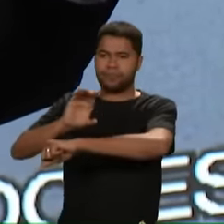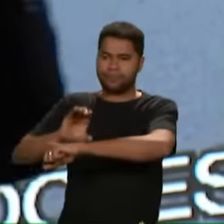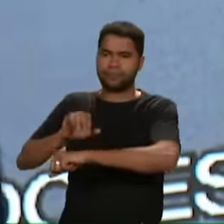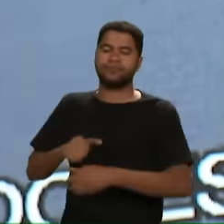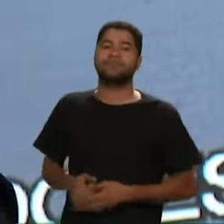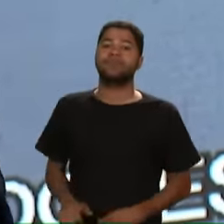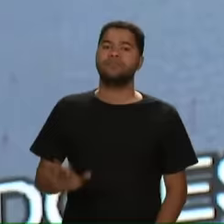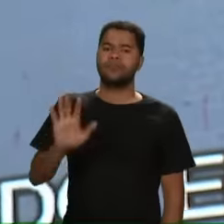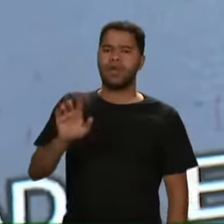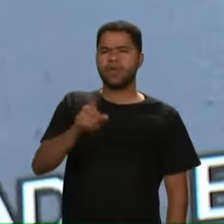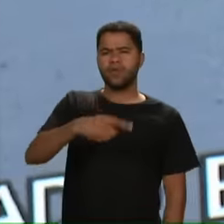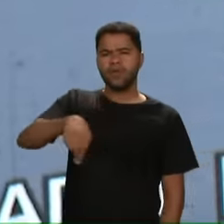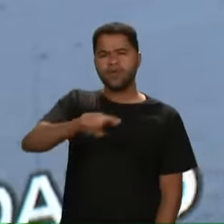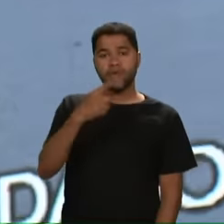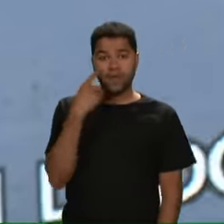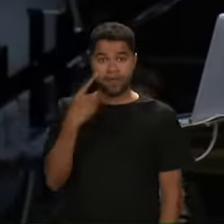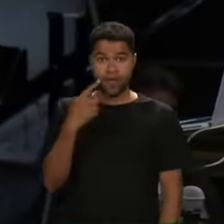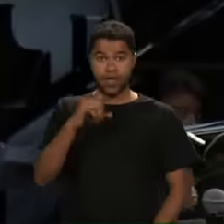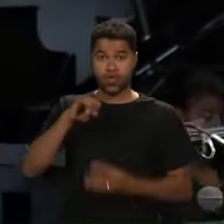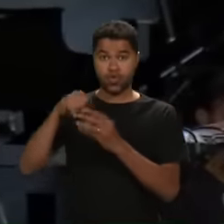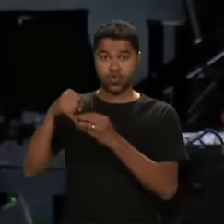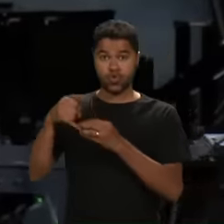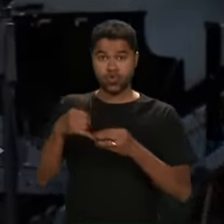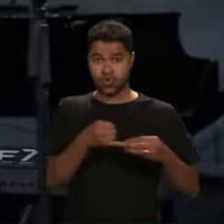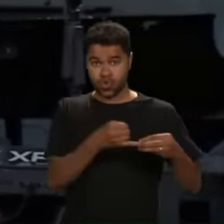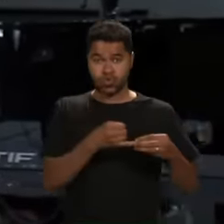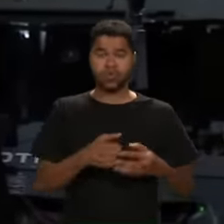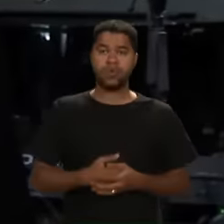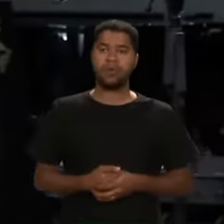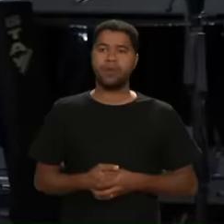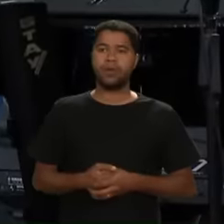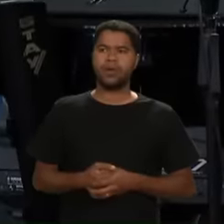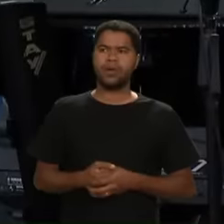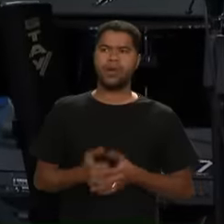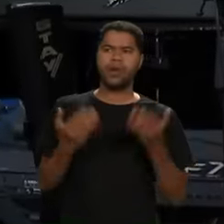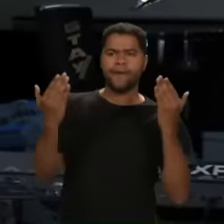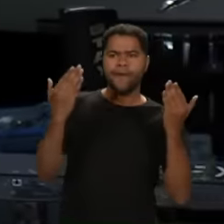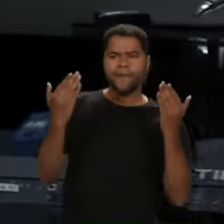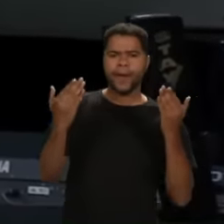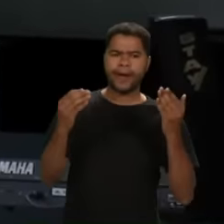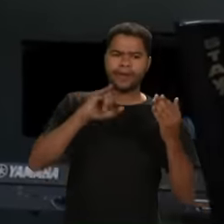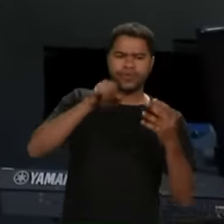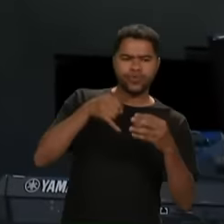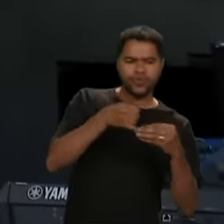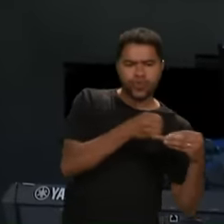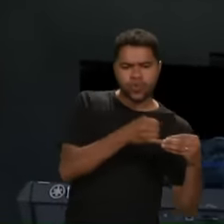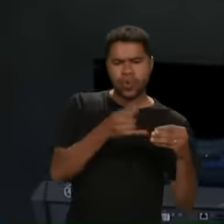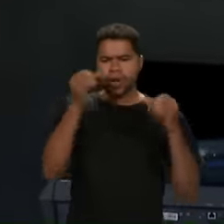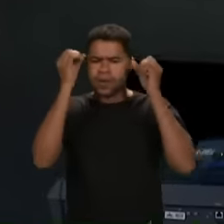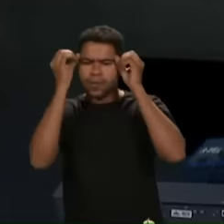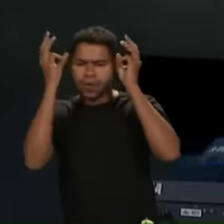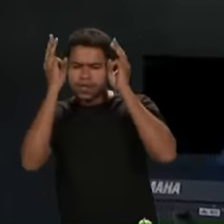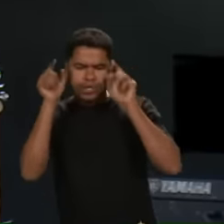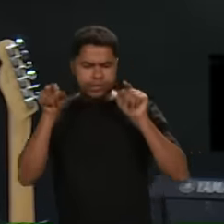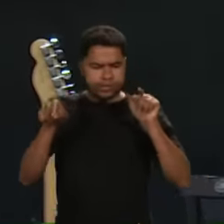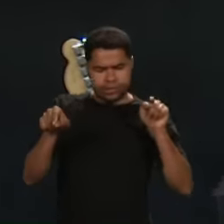Mas quando você vê Josué Em relação a Moisés Moisés